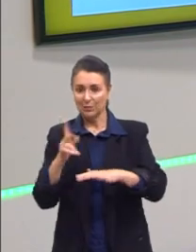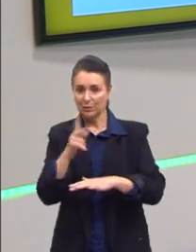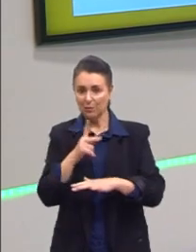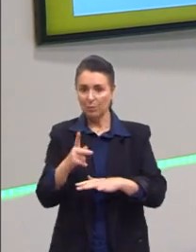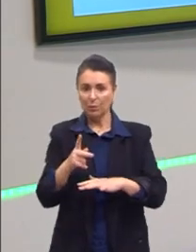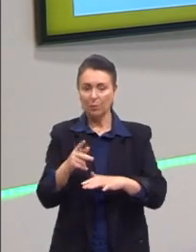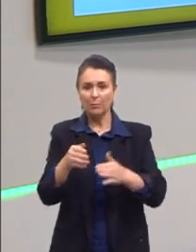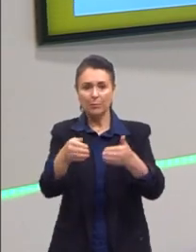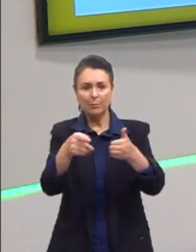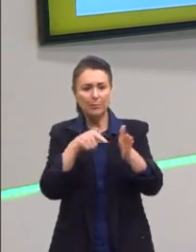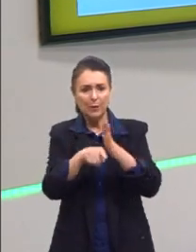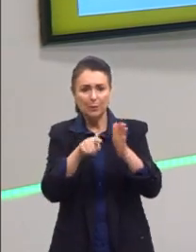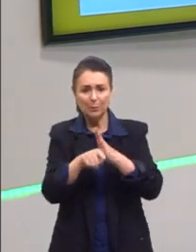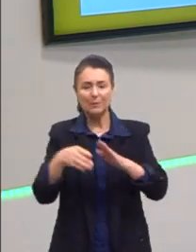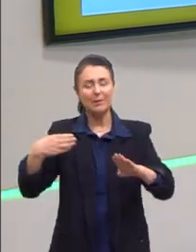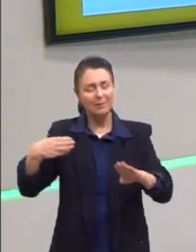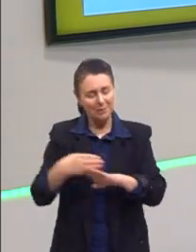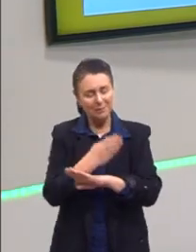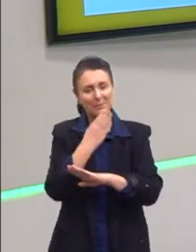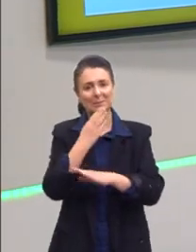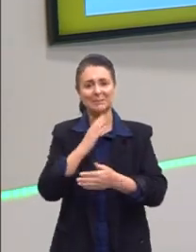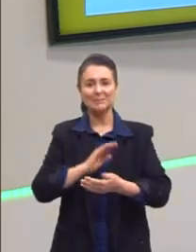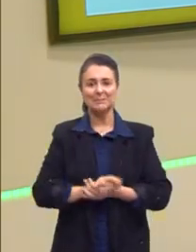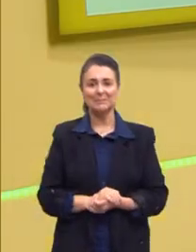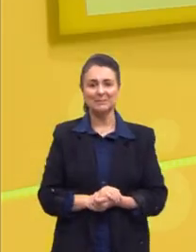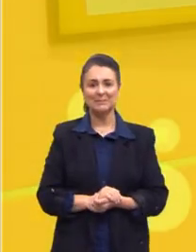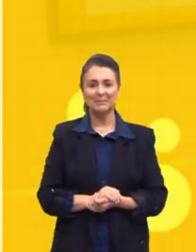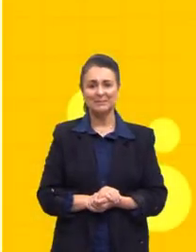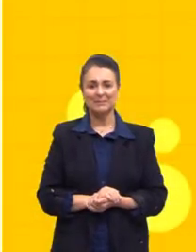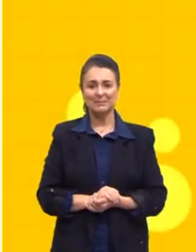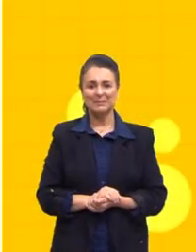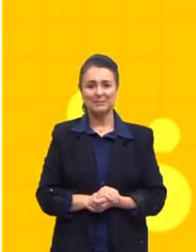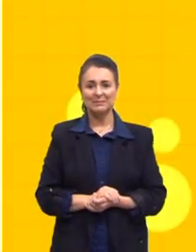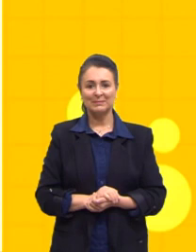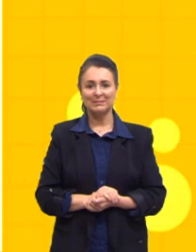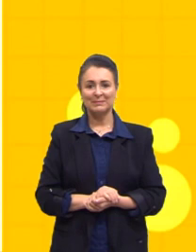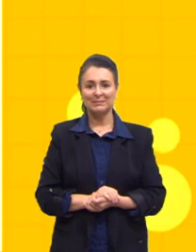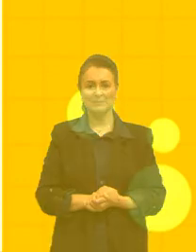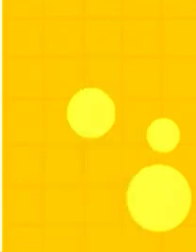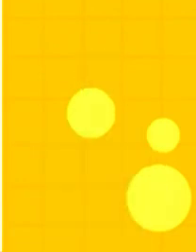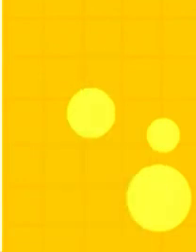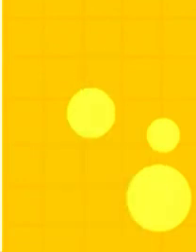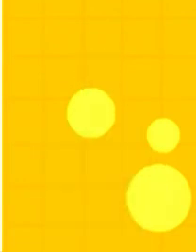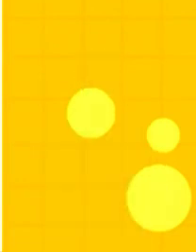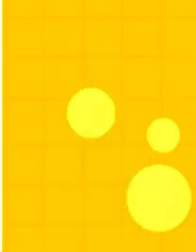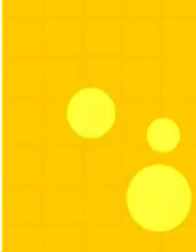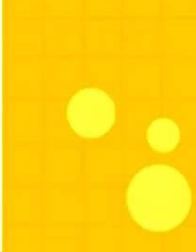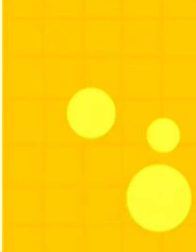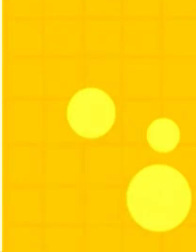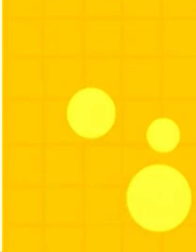tira suas dúvidas e partiu passar, gurizada. Tchau, tchau.